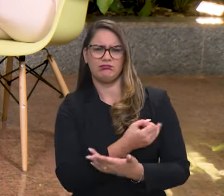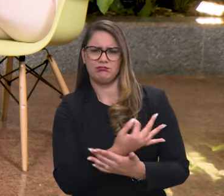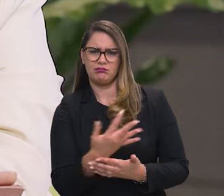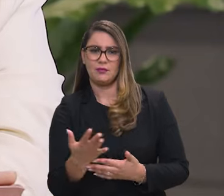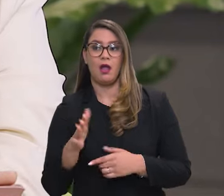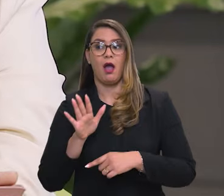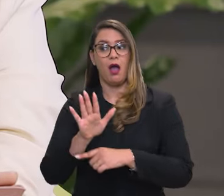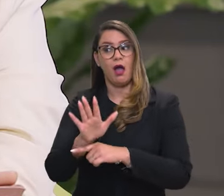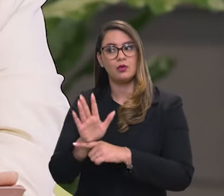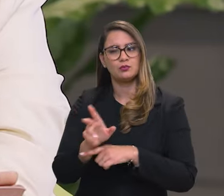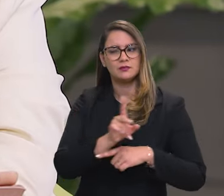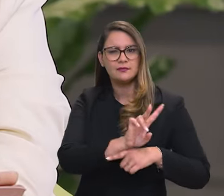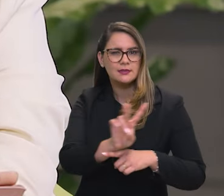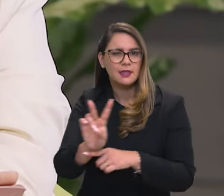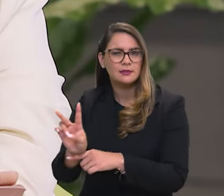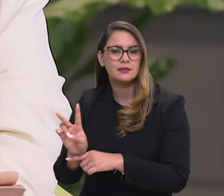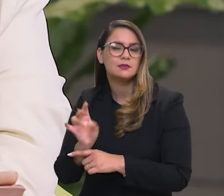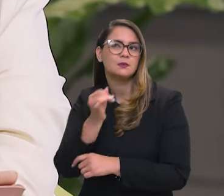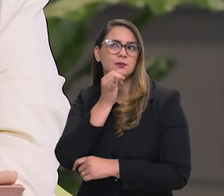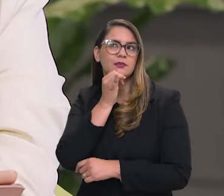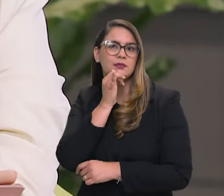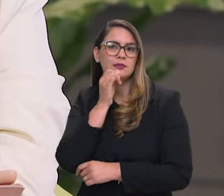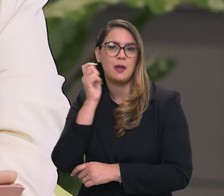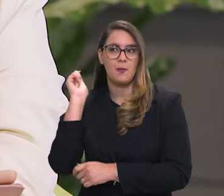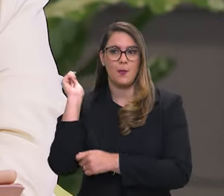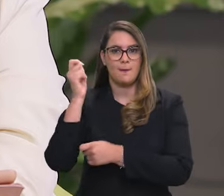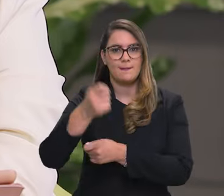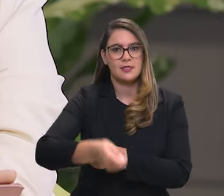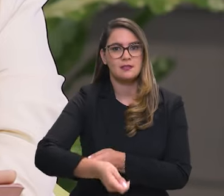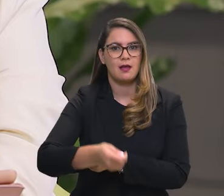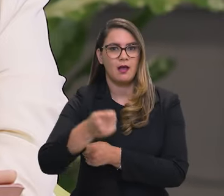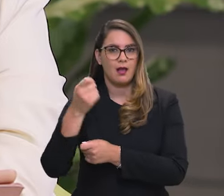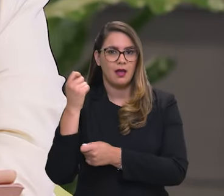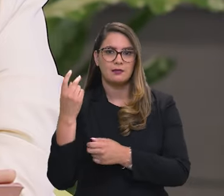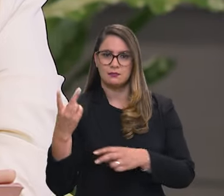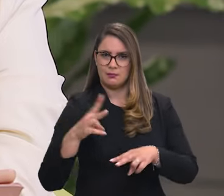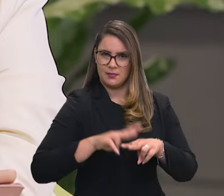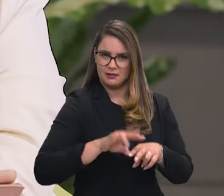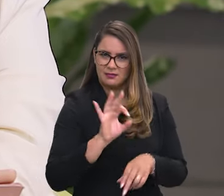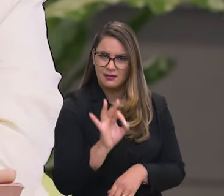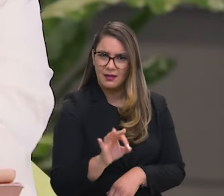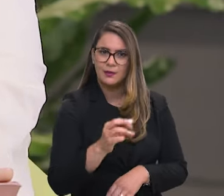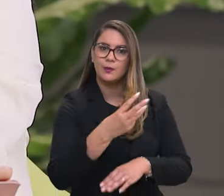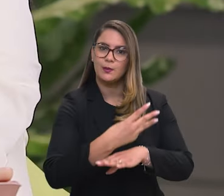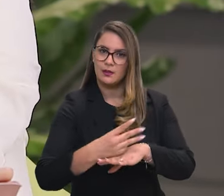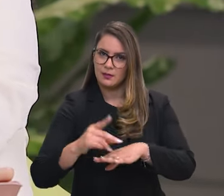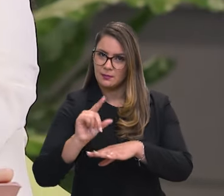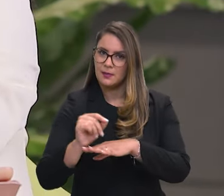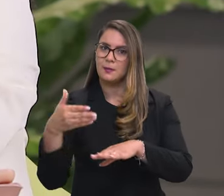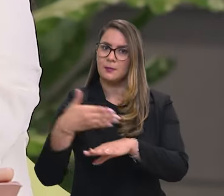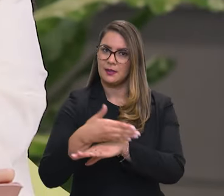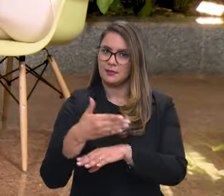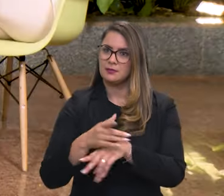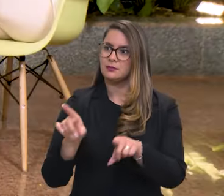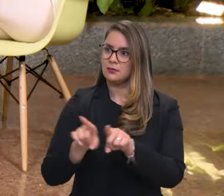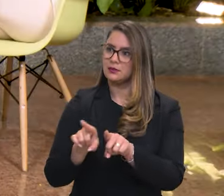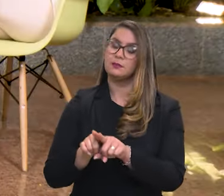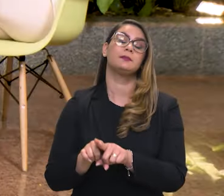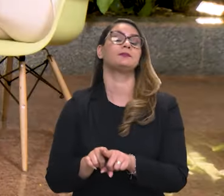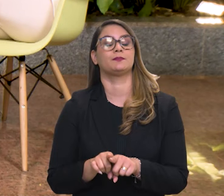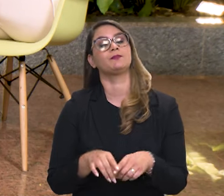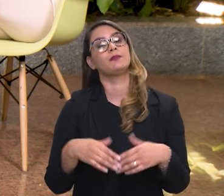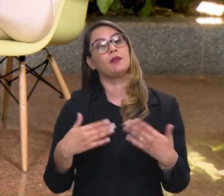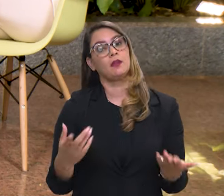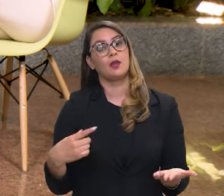auxiliam nas ações de fiscalização, por exemplo, de pescado, apreensão de pescado, que o Ibama também faz parte.